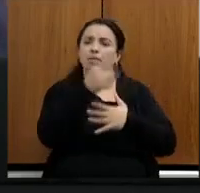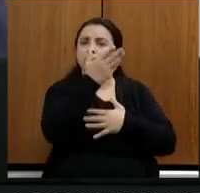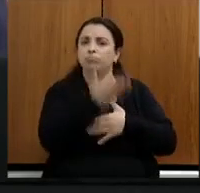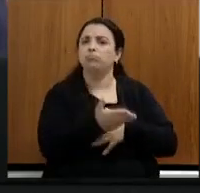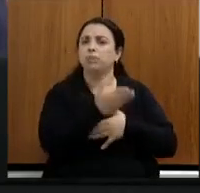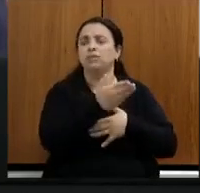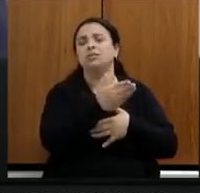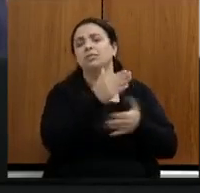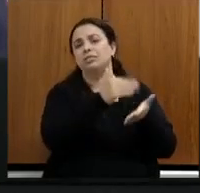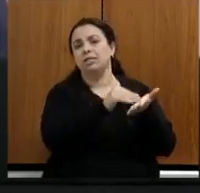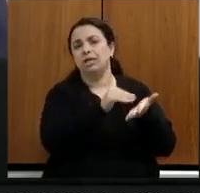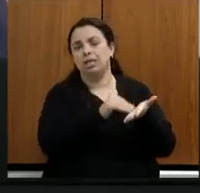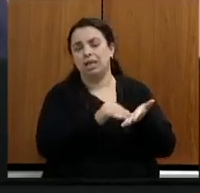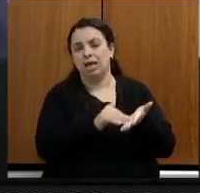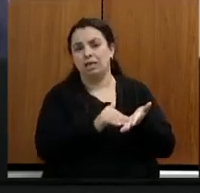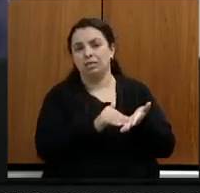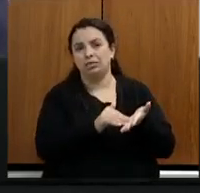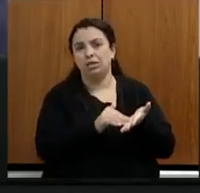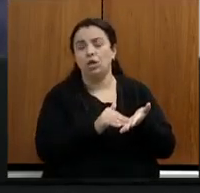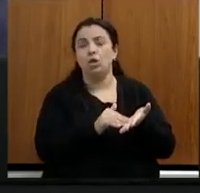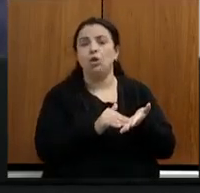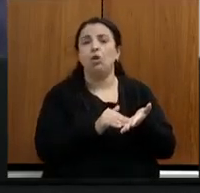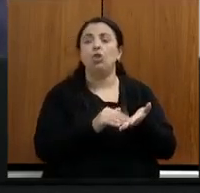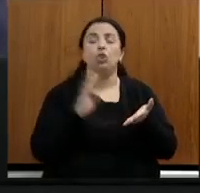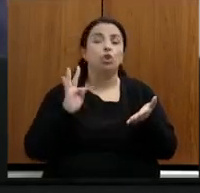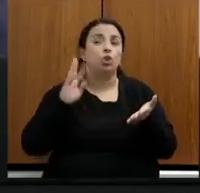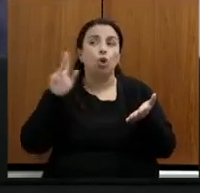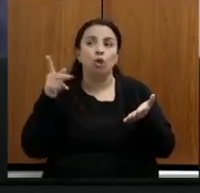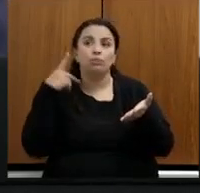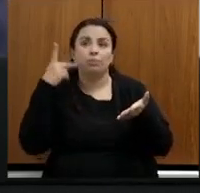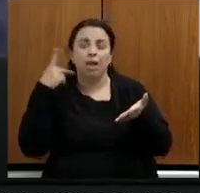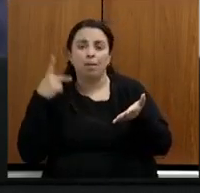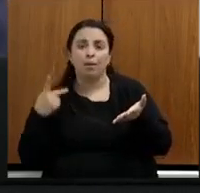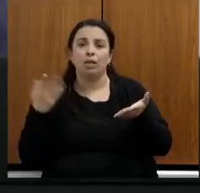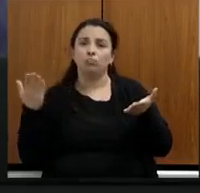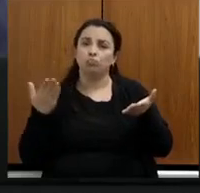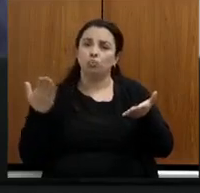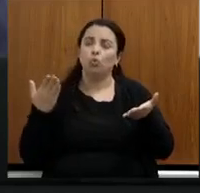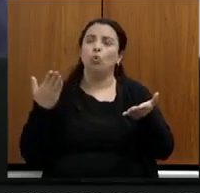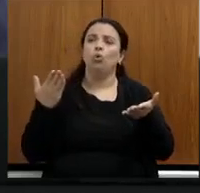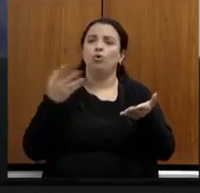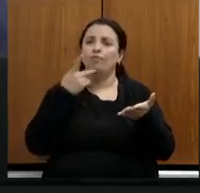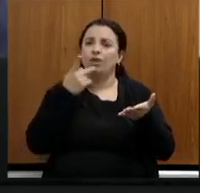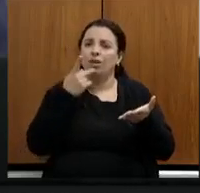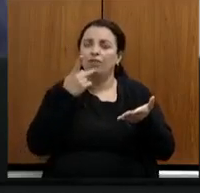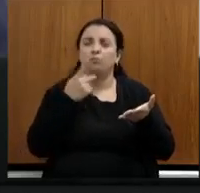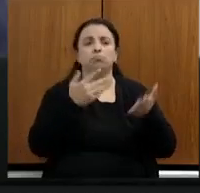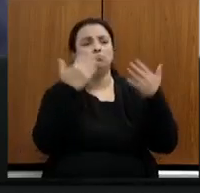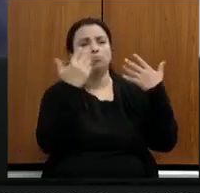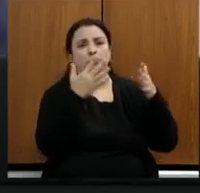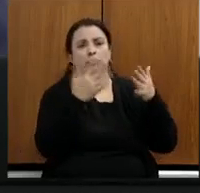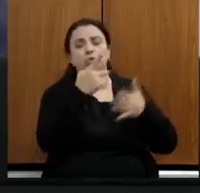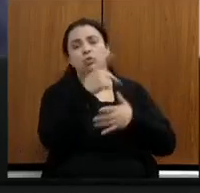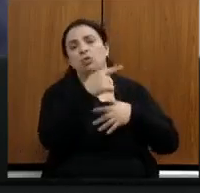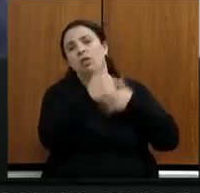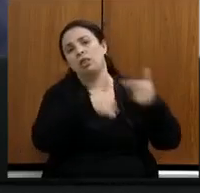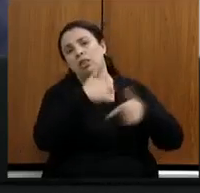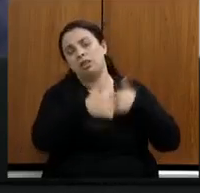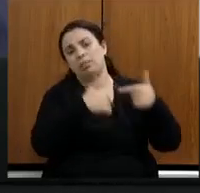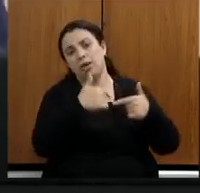secretária que todos os parlamentares que passaram por essa assembleia fiscaliza elogiaram a sua atuação